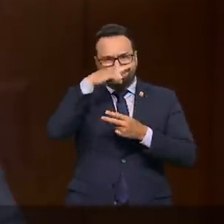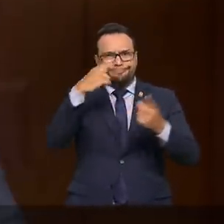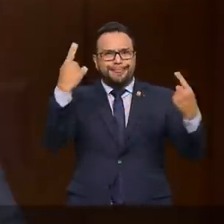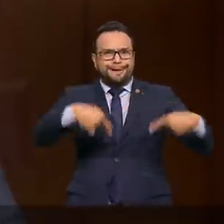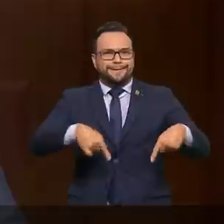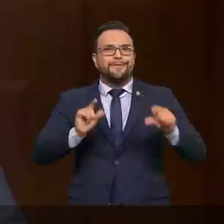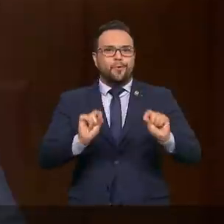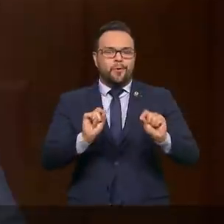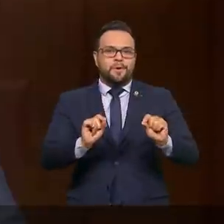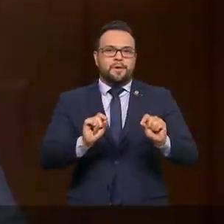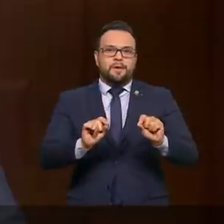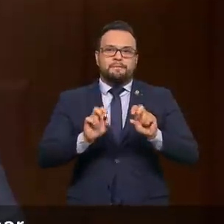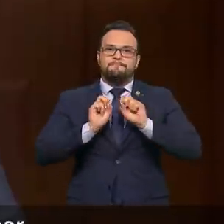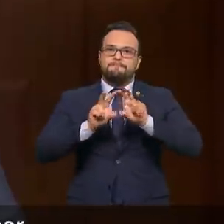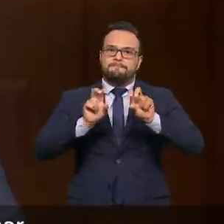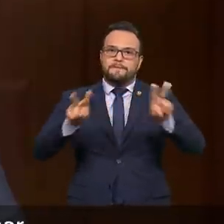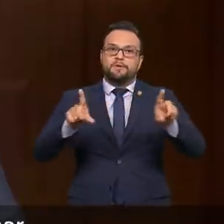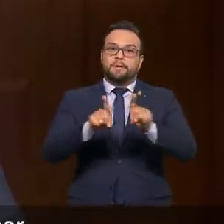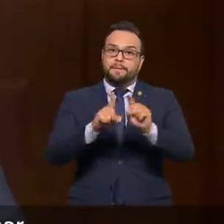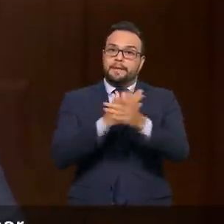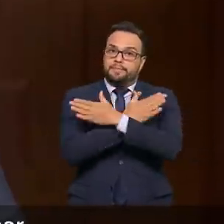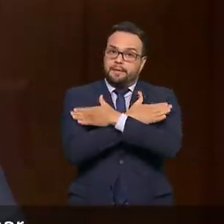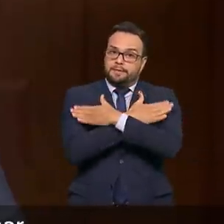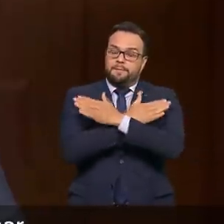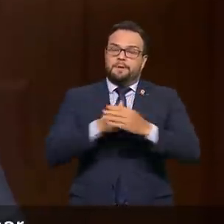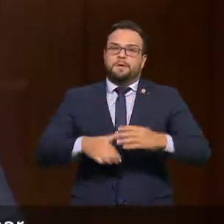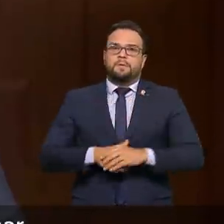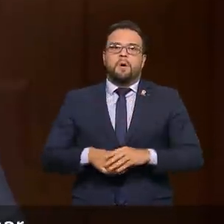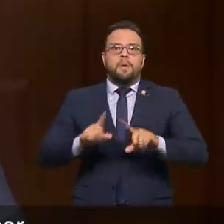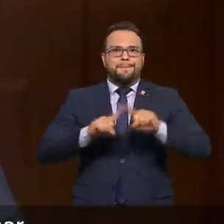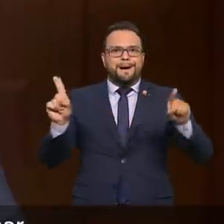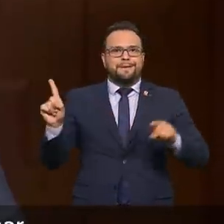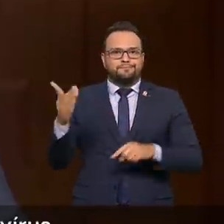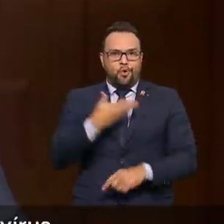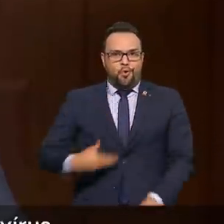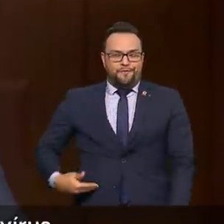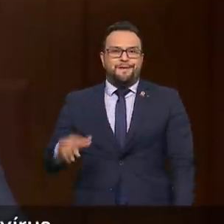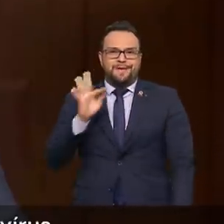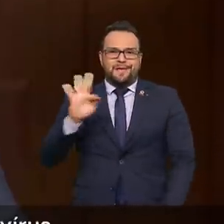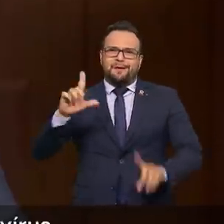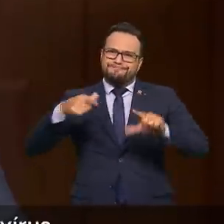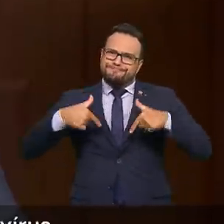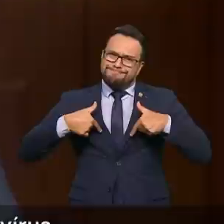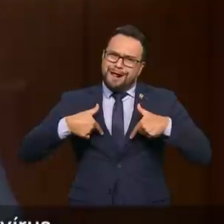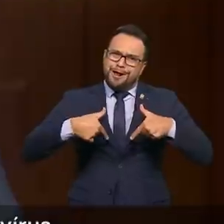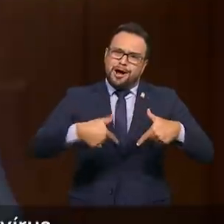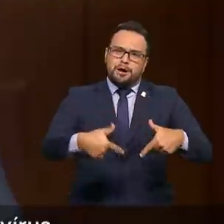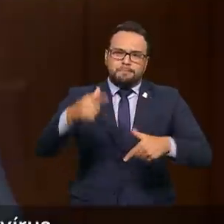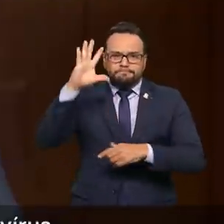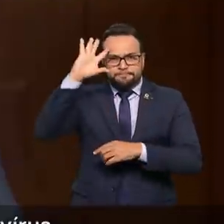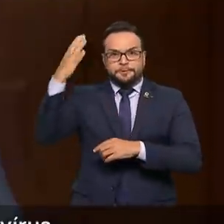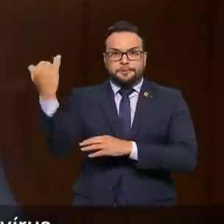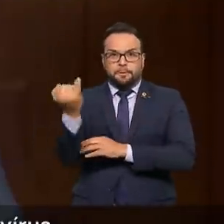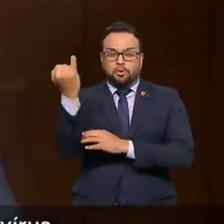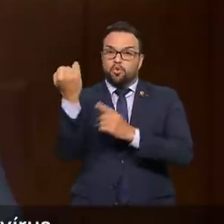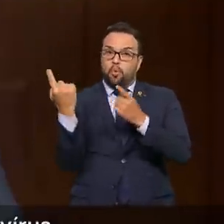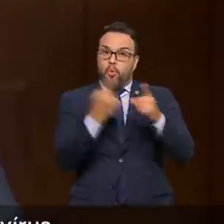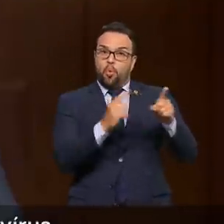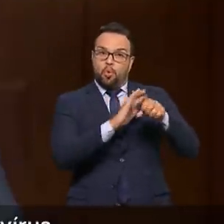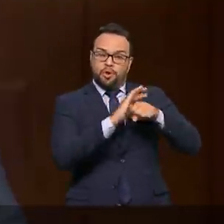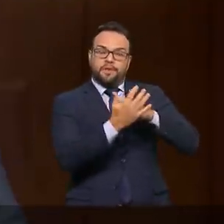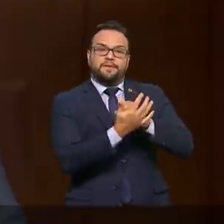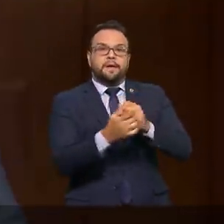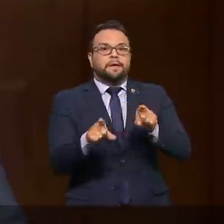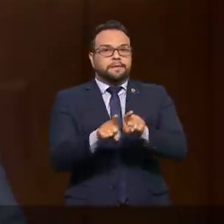vírus e o desemprego. E em nenhum momento o governo deixou de tomar medidas importantes tanto para combater o